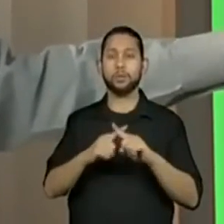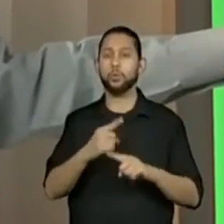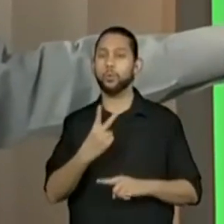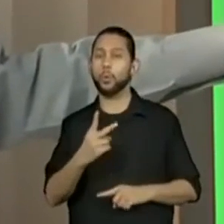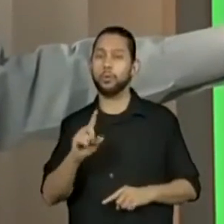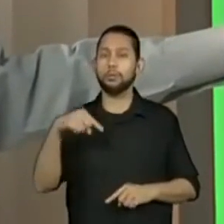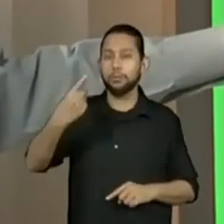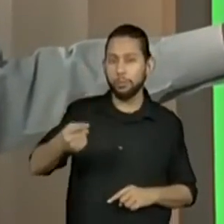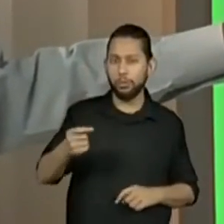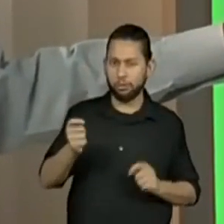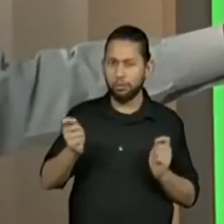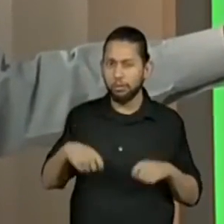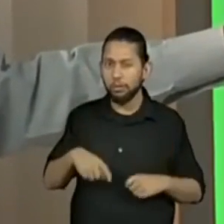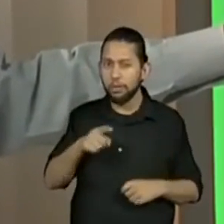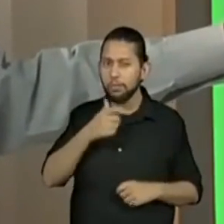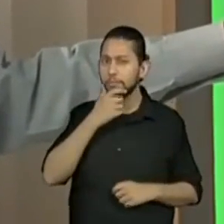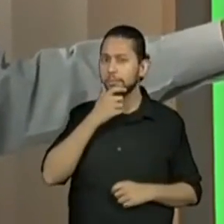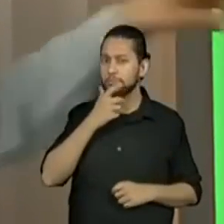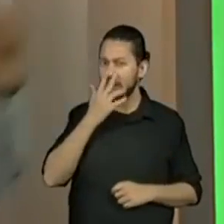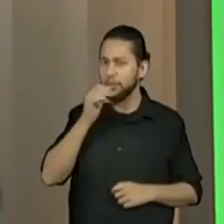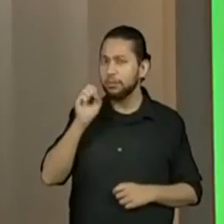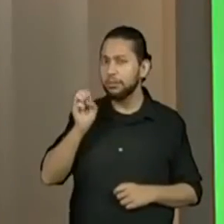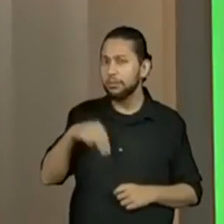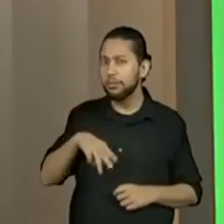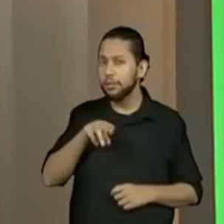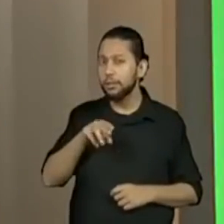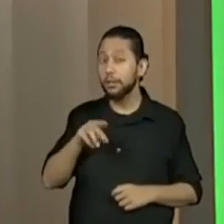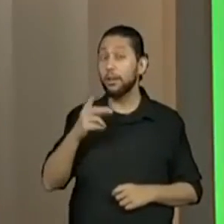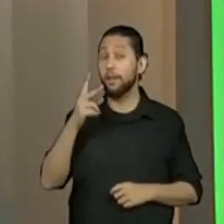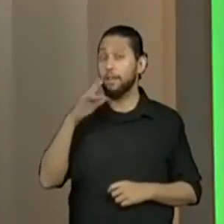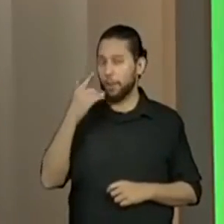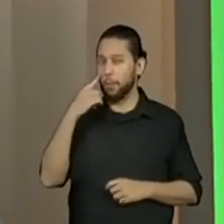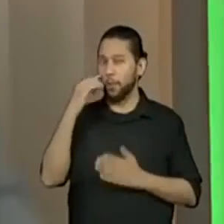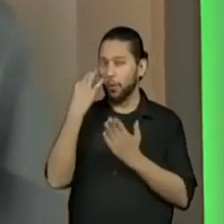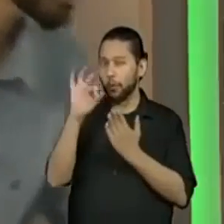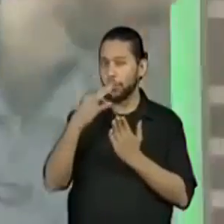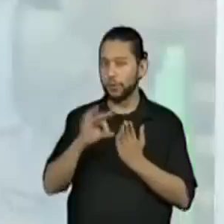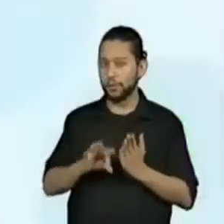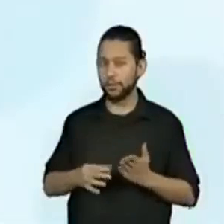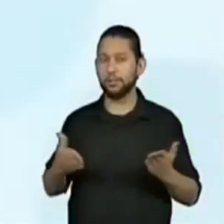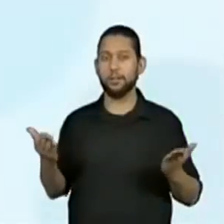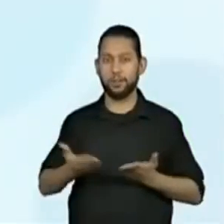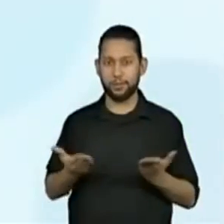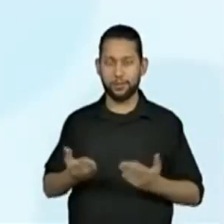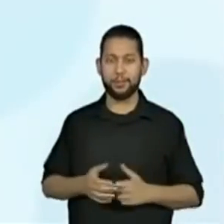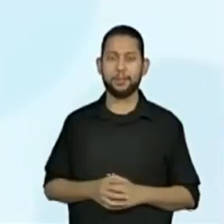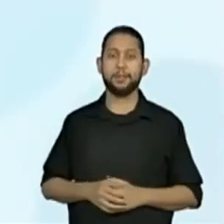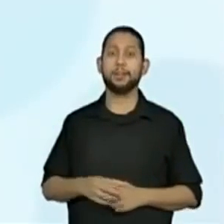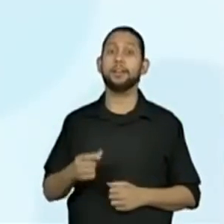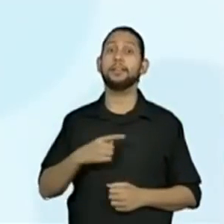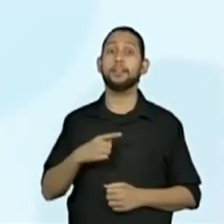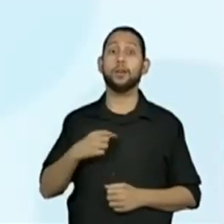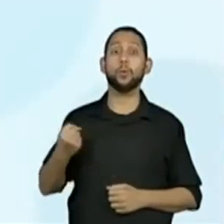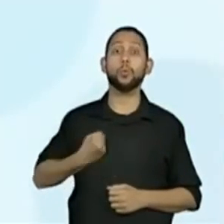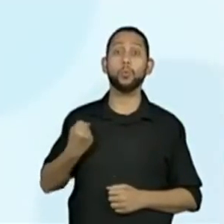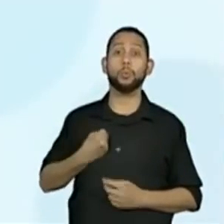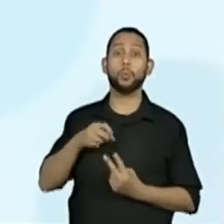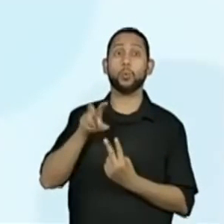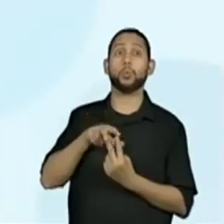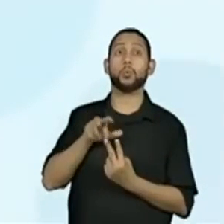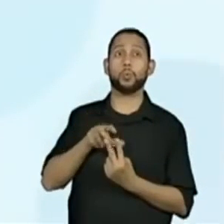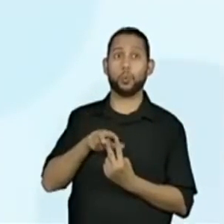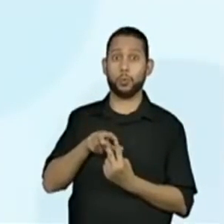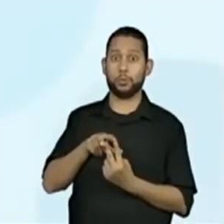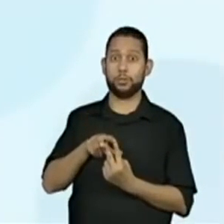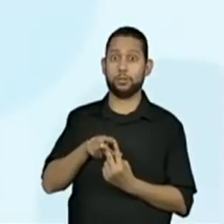seguinte? Vocês acham que sim? Vamos conferir isso. Eu vou conferir isso apenas nos dois primeiros números e fica de